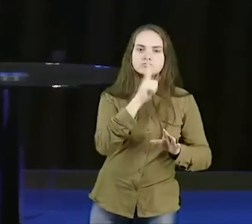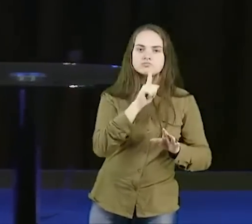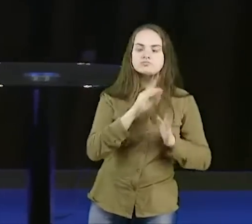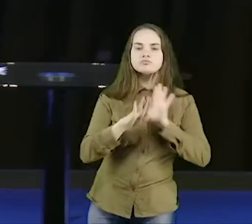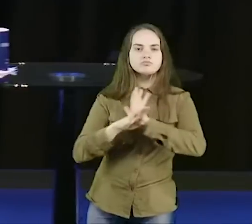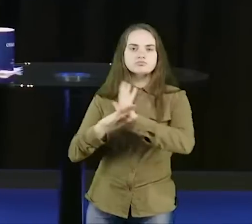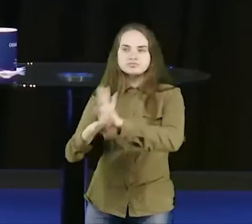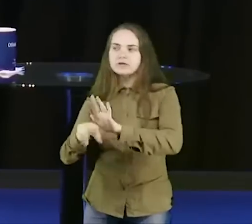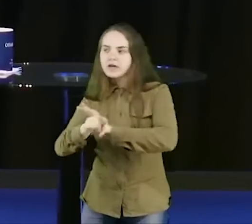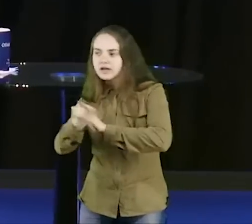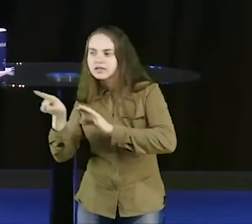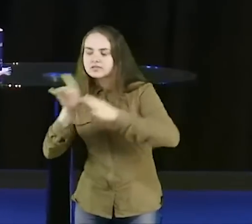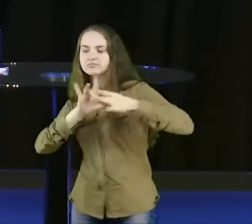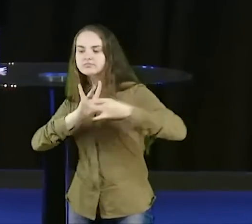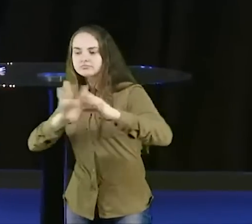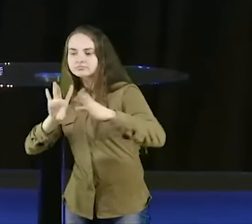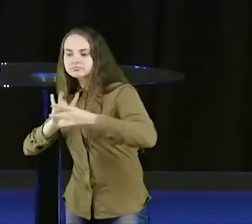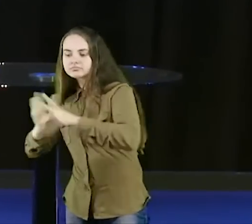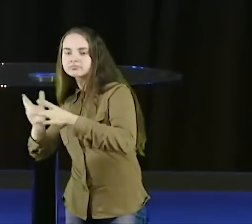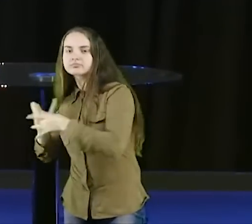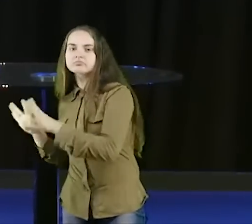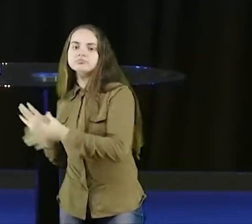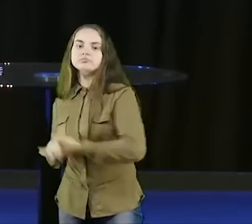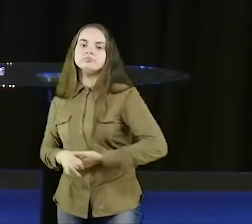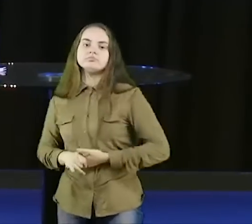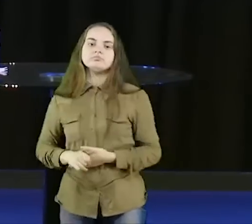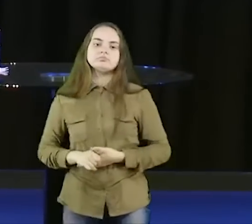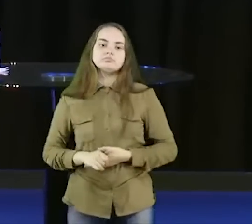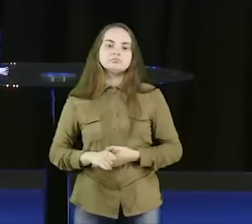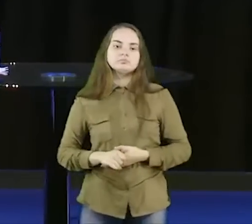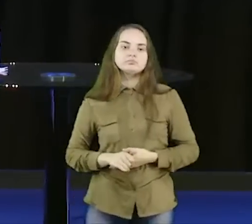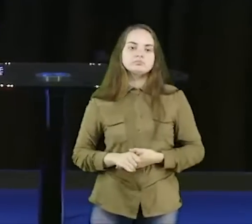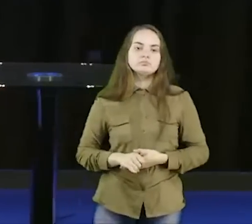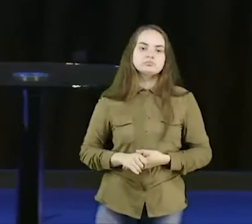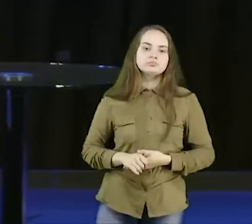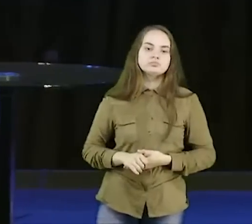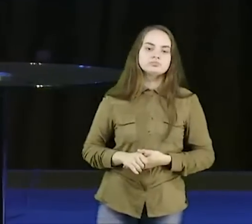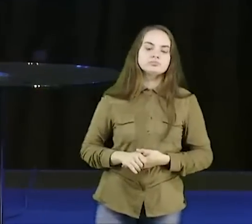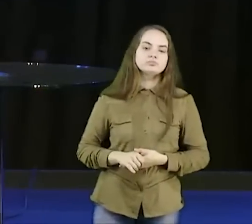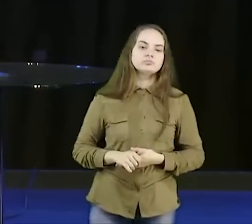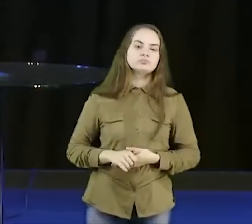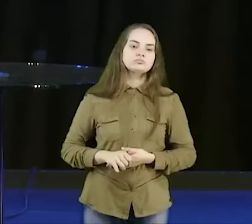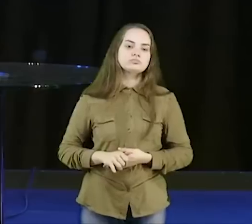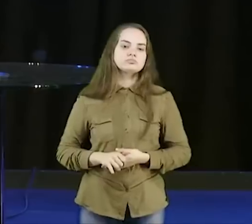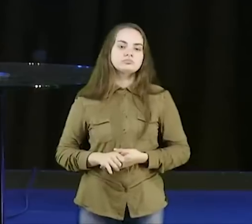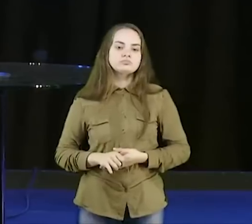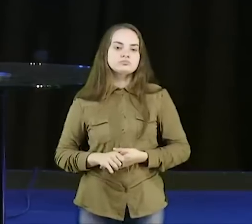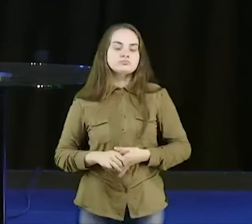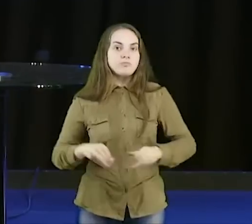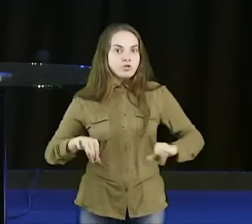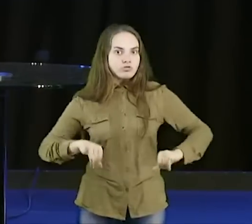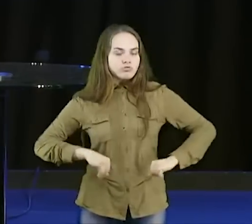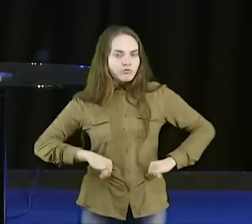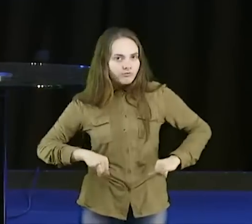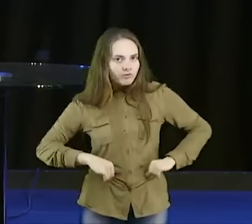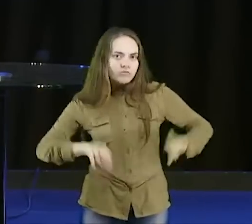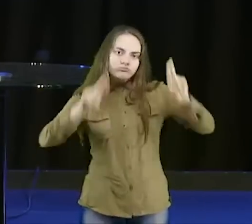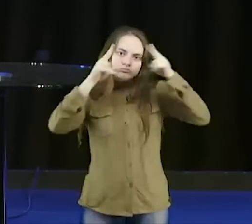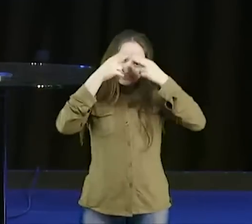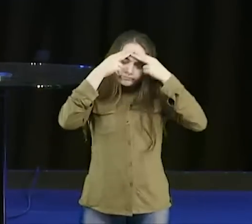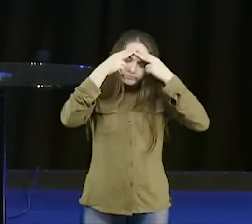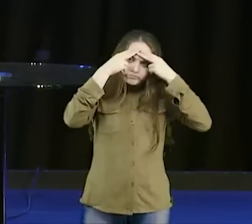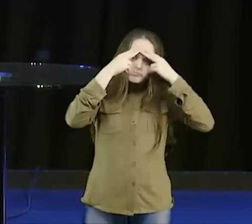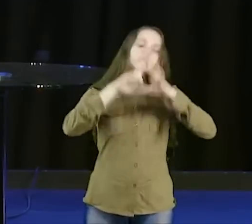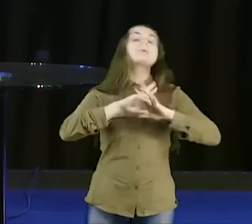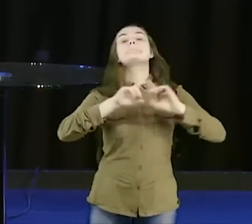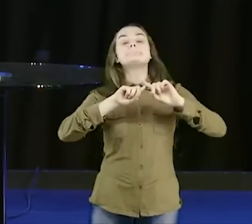elas foram libertadas, sofreram com os algozes, com aqueles homens violentos, ameaçadores, mas